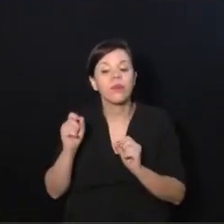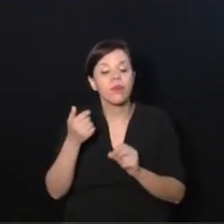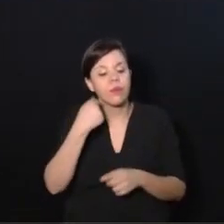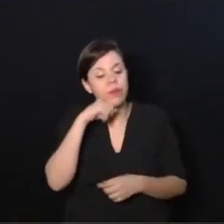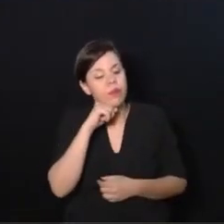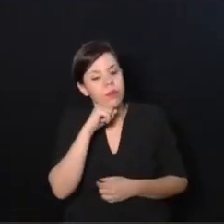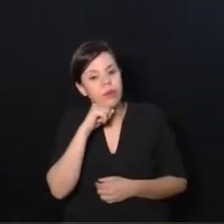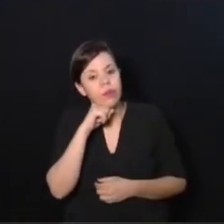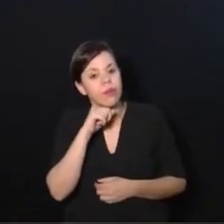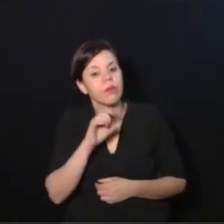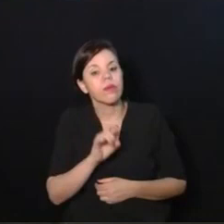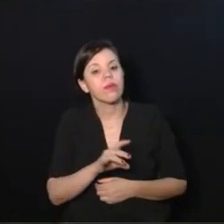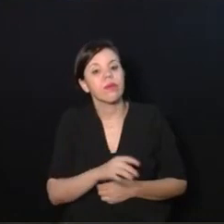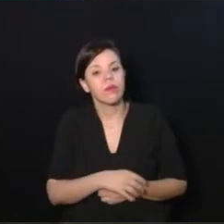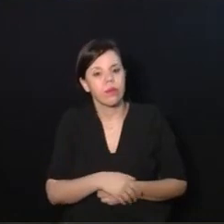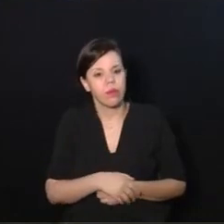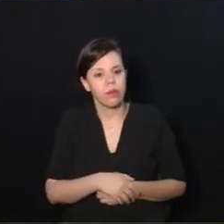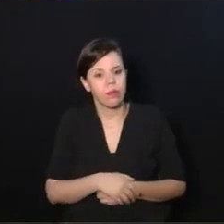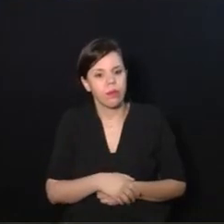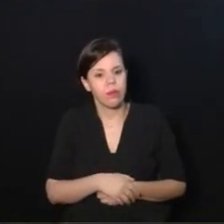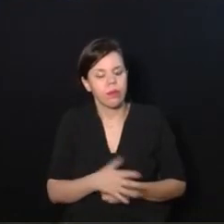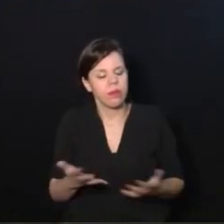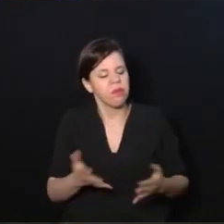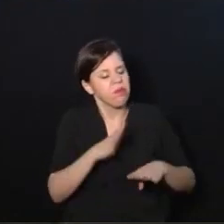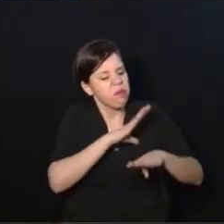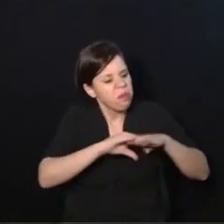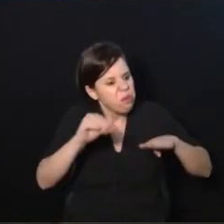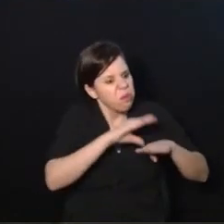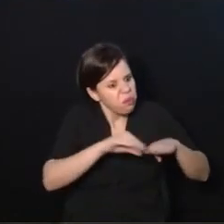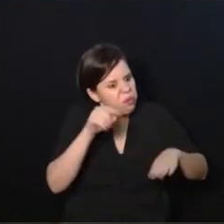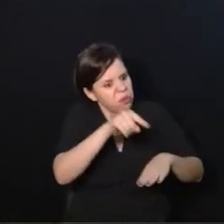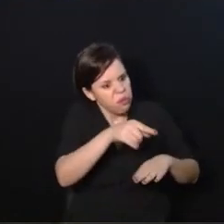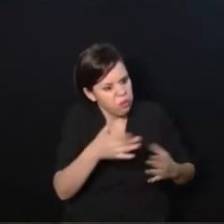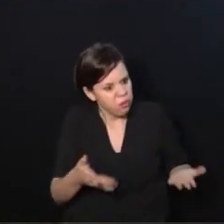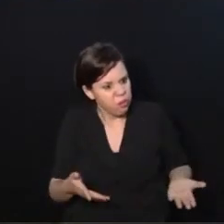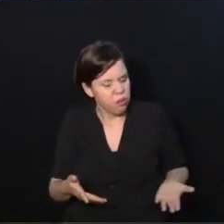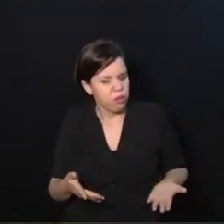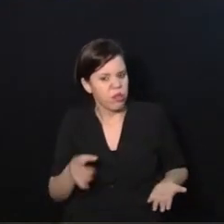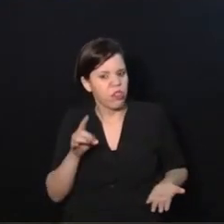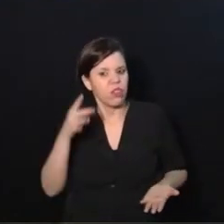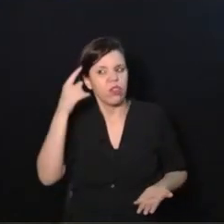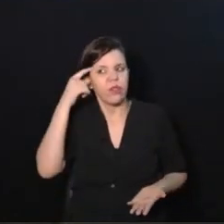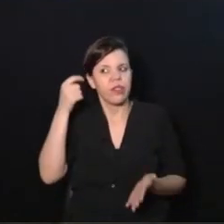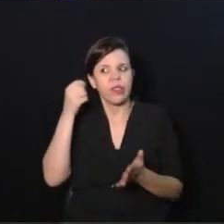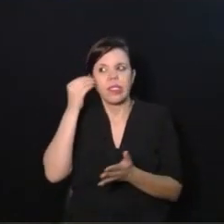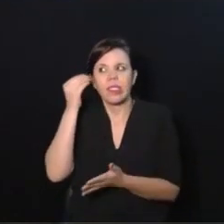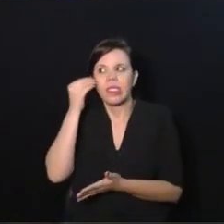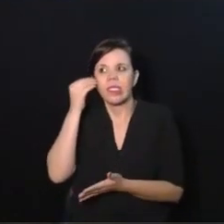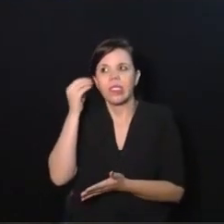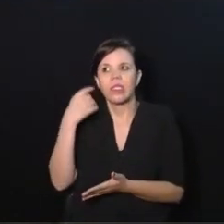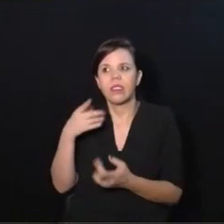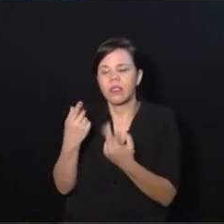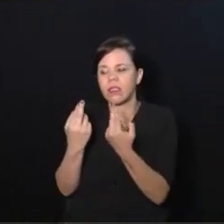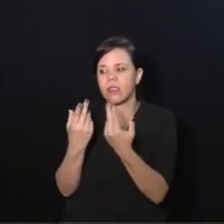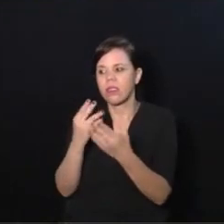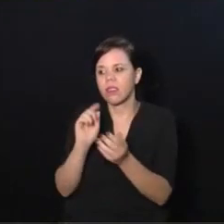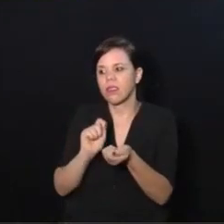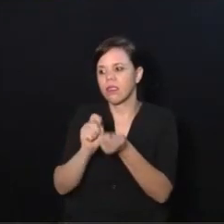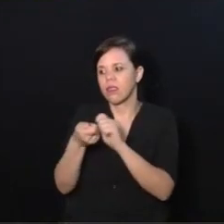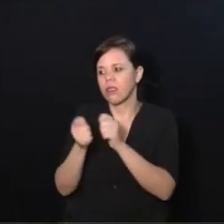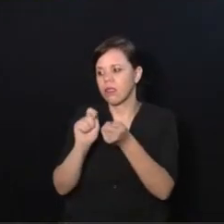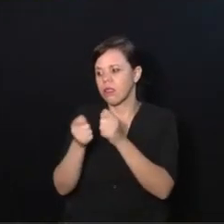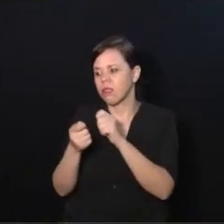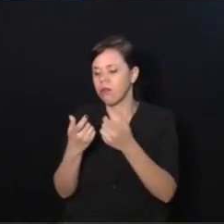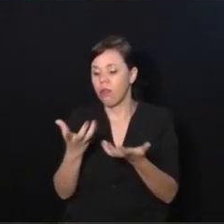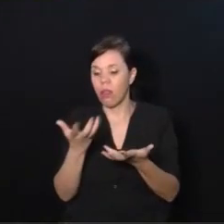só busca a cura para ela, ela vai tentar se enquadrar naquilo que a mãe